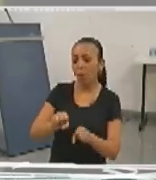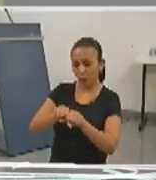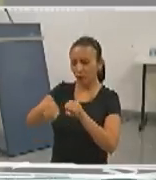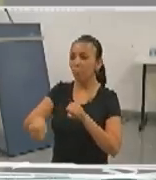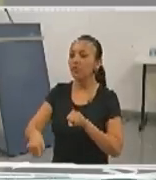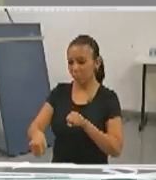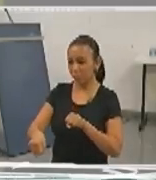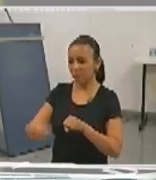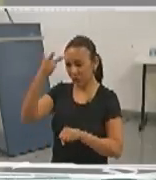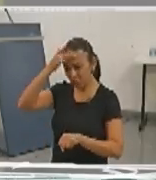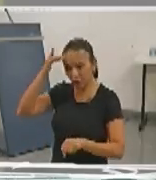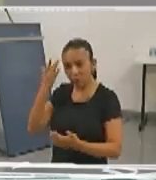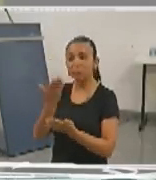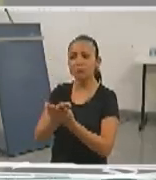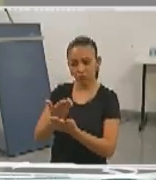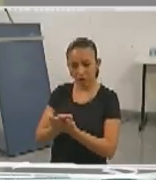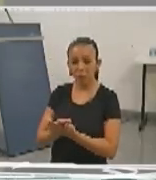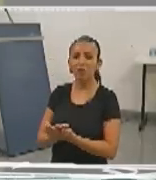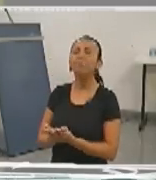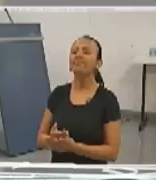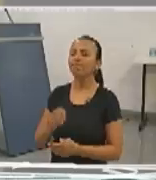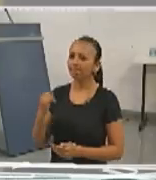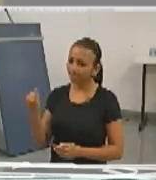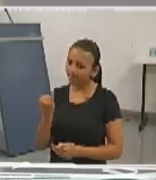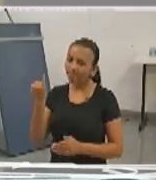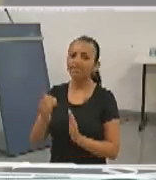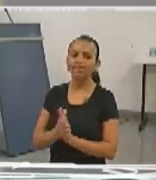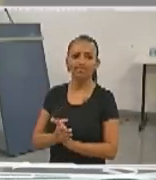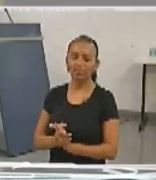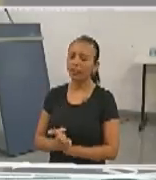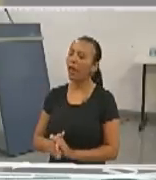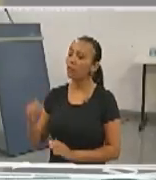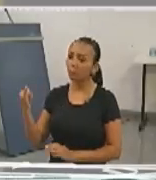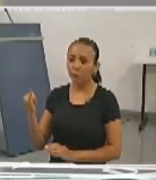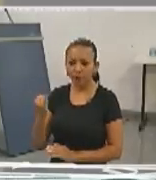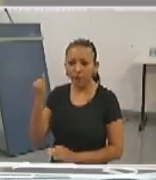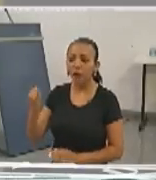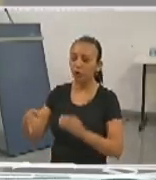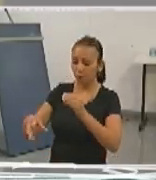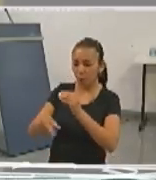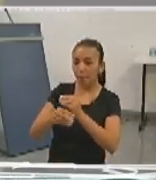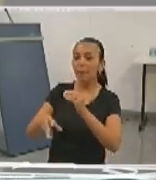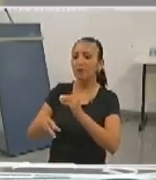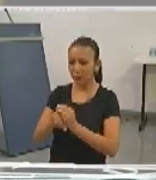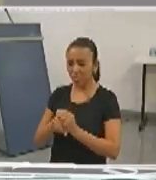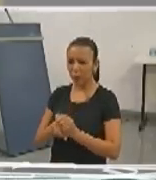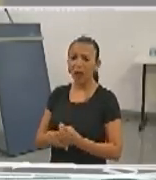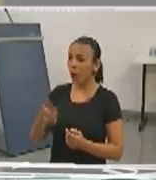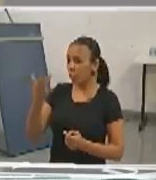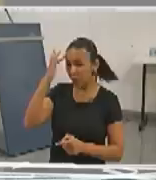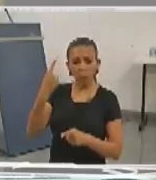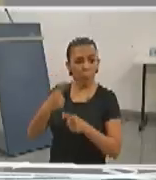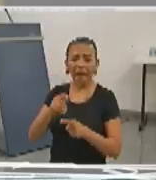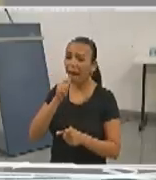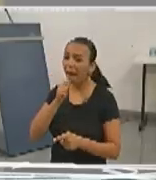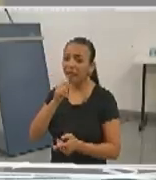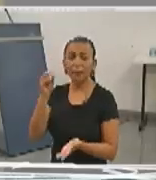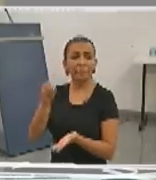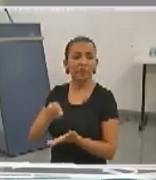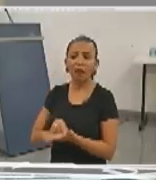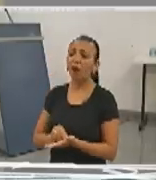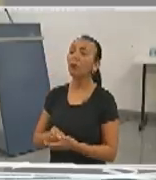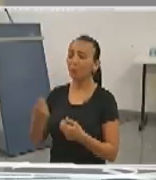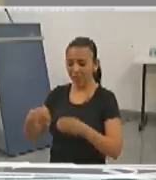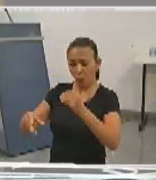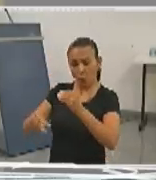avançar dentro do HU. é totalmente viável a implementação e não sei por que que ainda isso não foi implementado